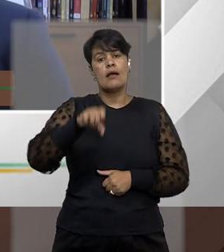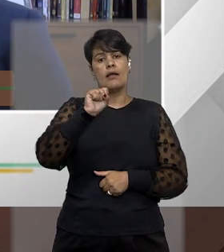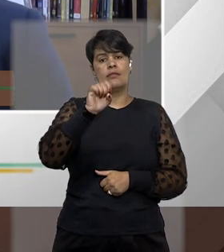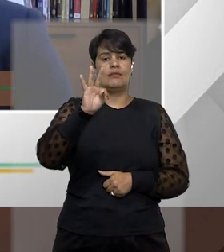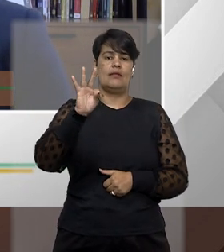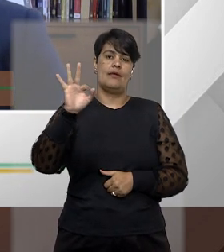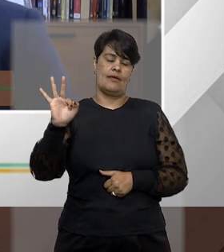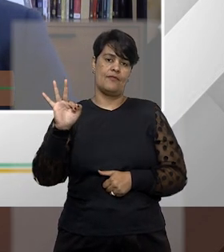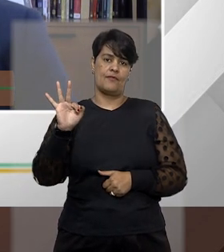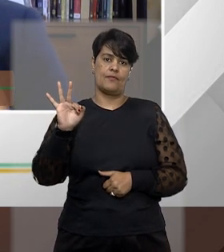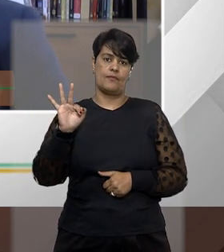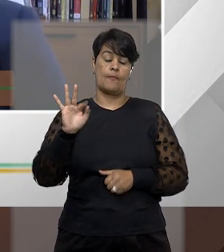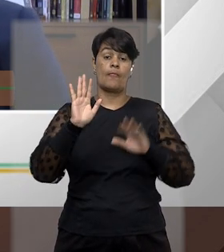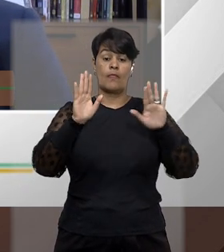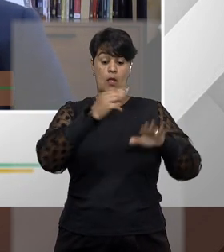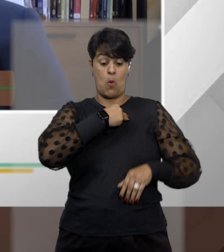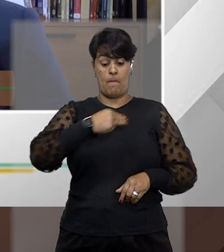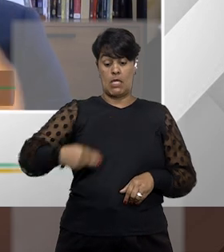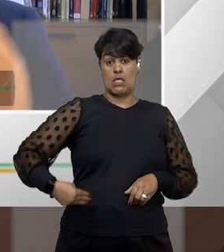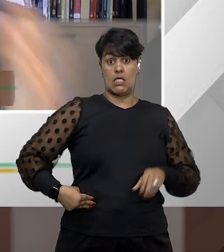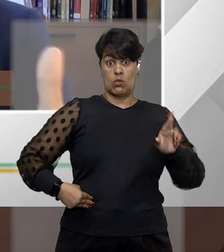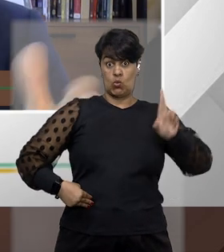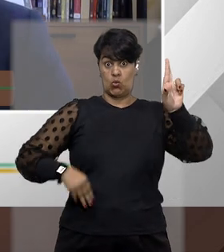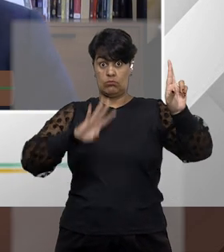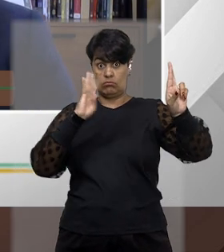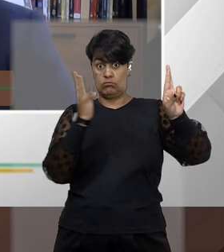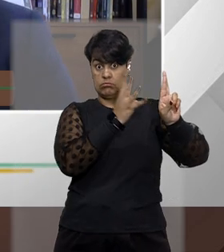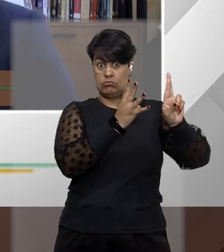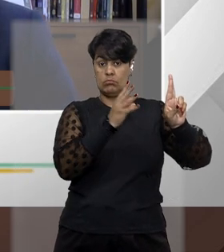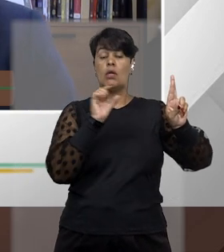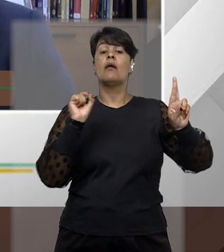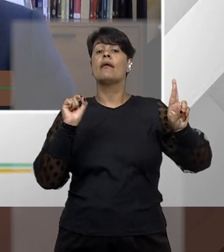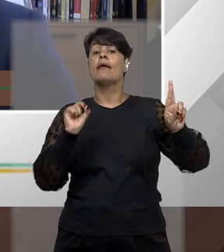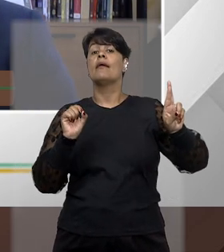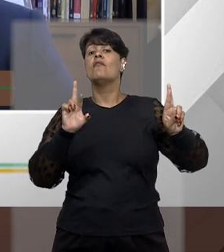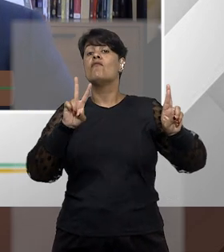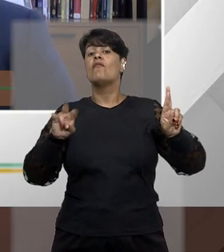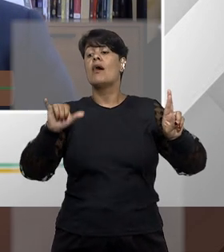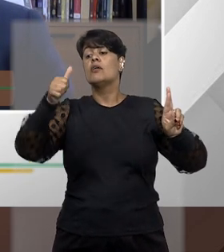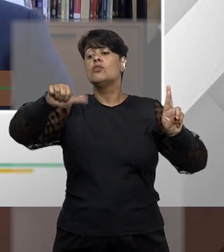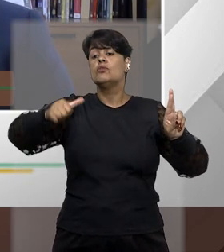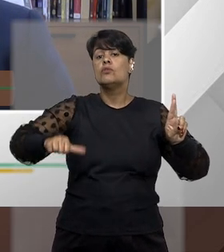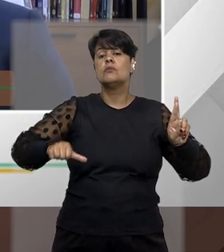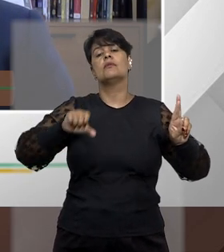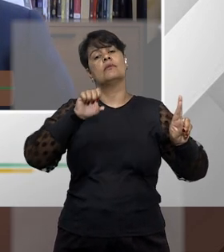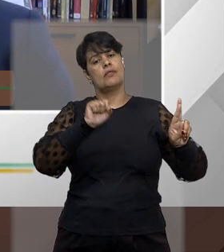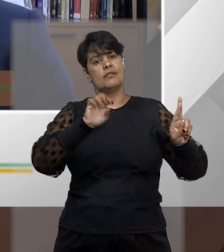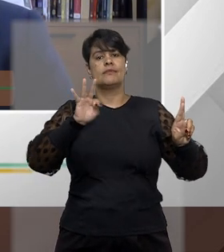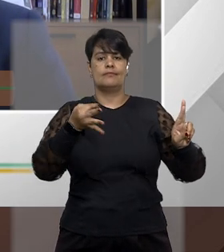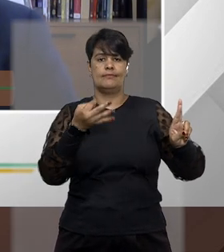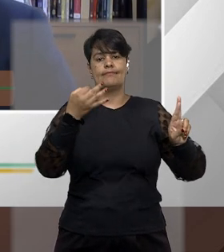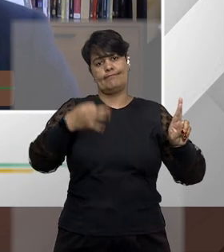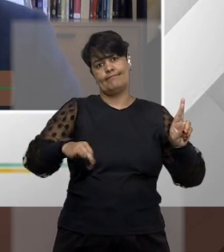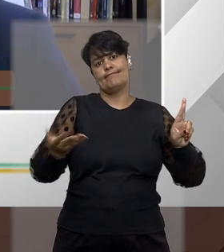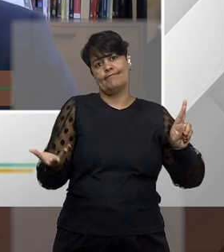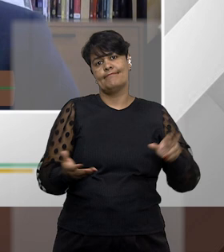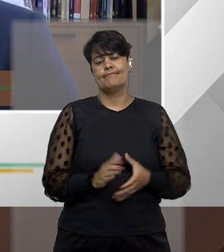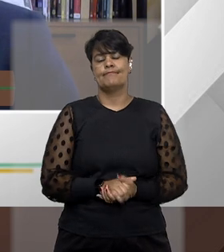ministro de estado ali é a autoridade coator então será competente o Superior Tribunal de Justiça